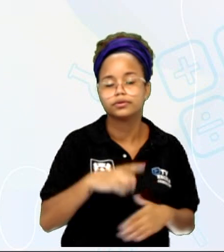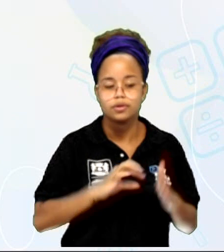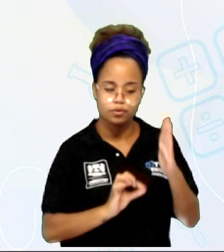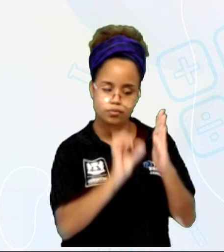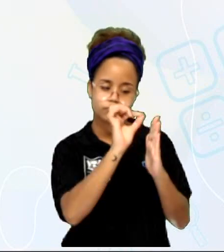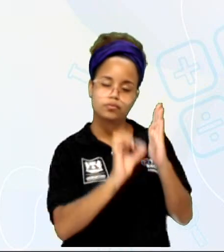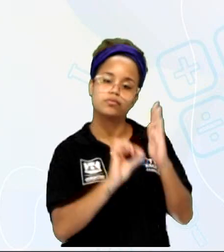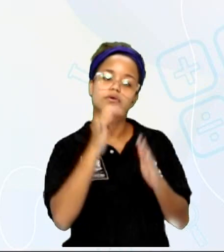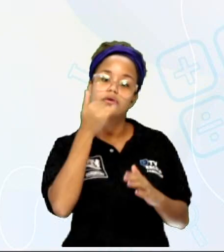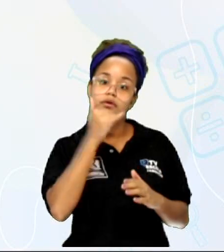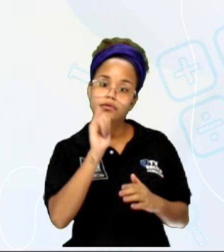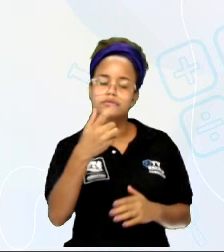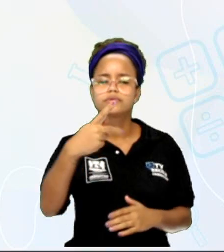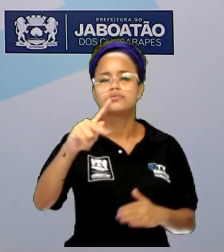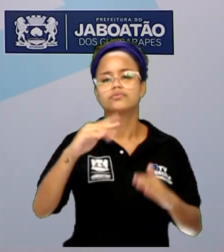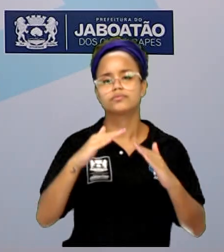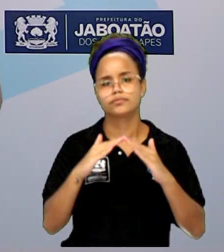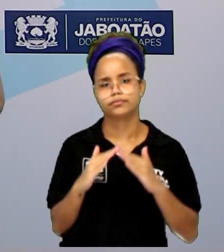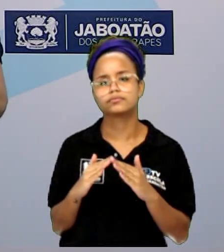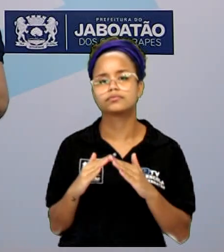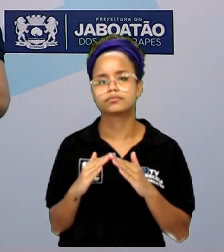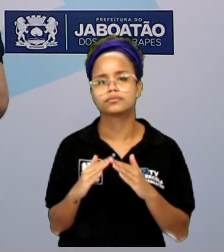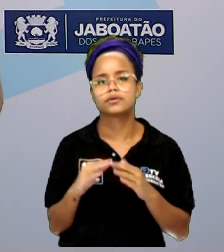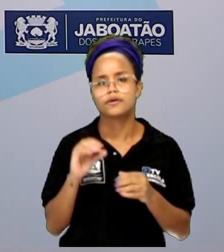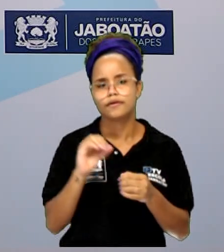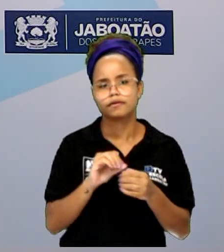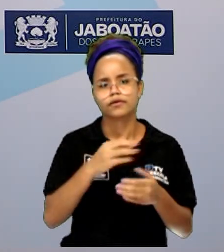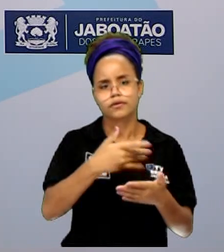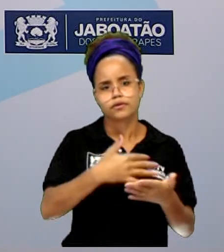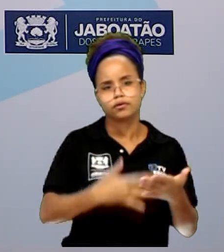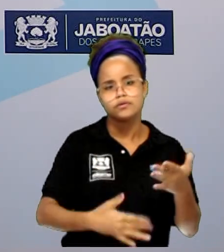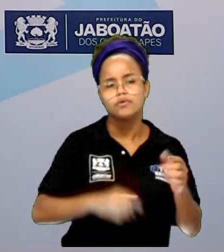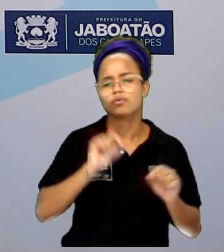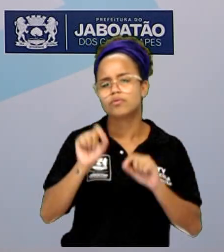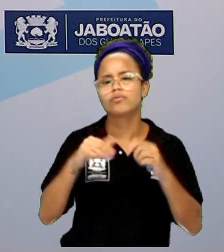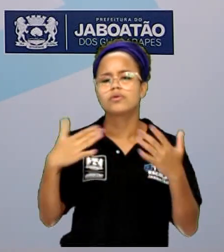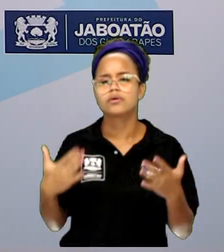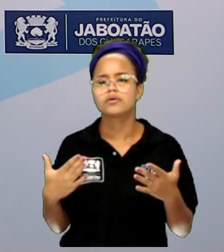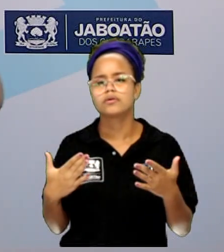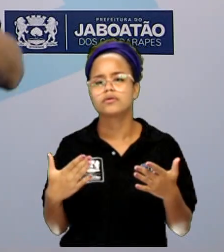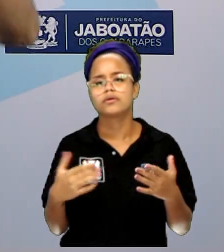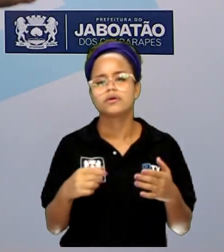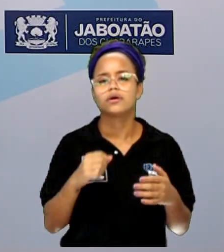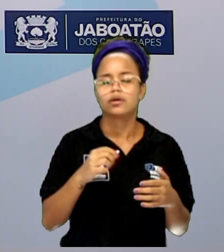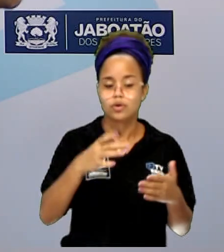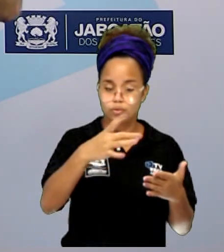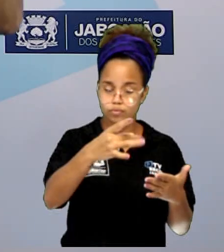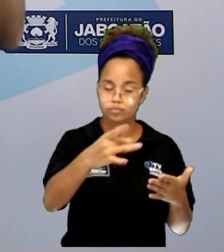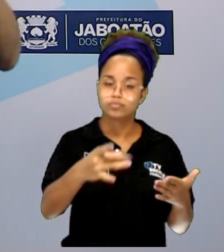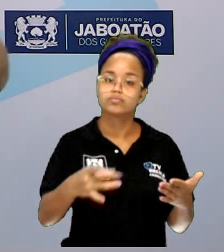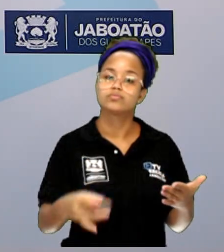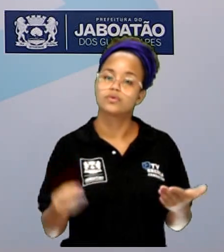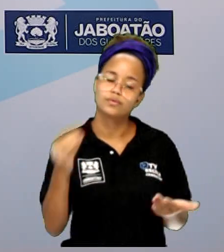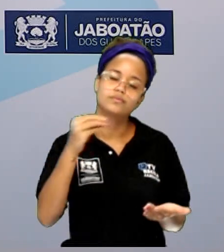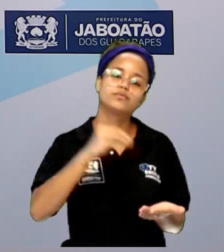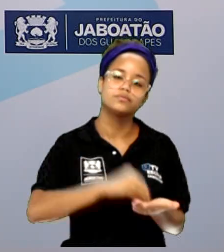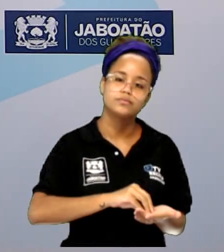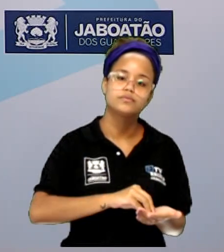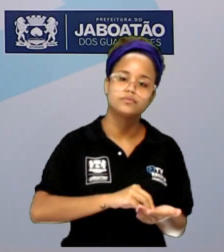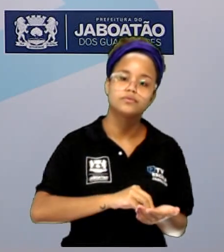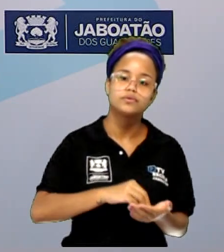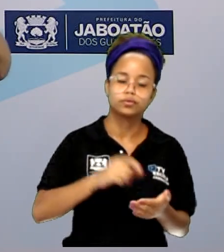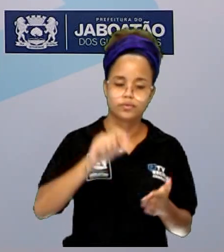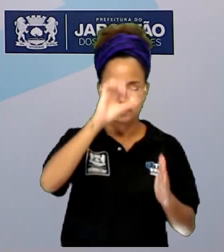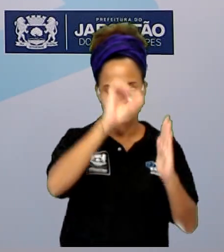elétrico na sua casa. Você vai fazer uma lista aí, né? Quais são as vantagens? É essa, essa do disjuntor, essa, essa do aterramento.